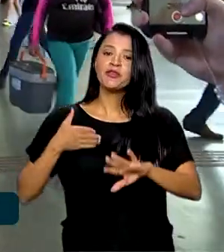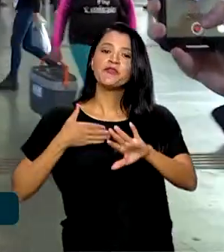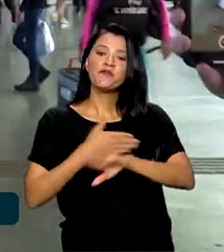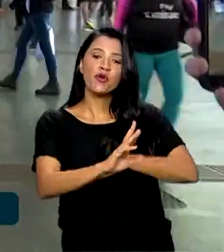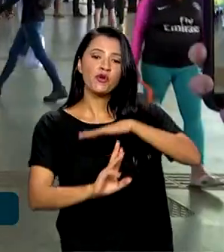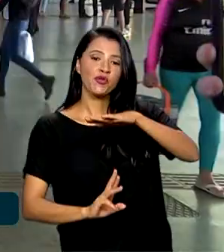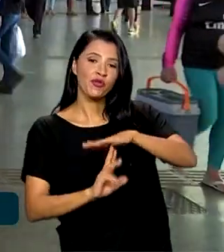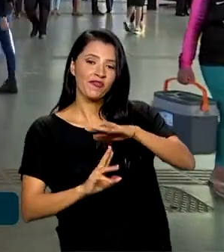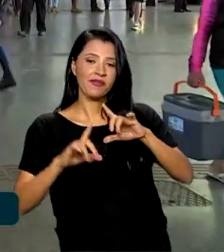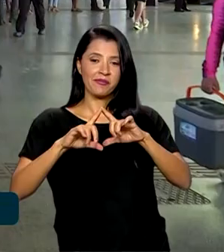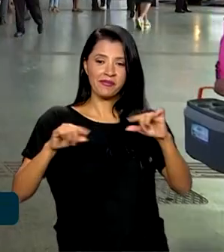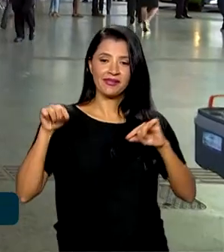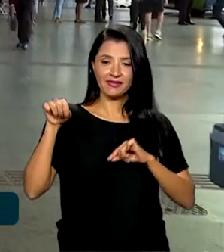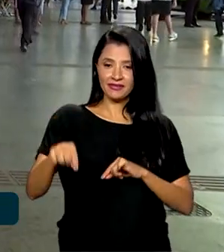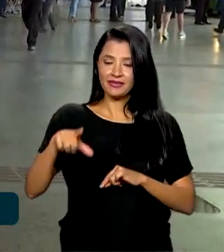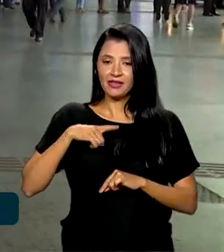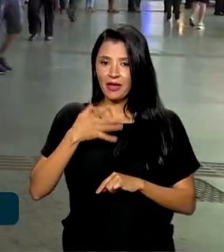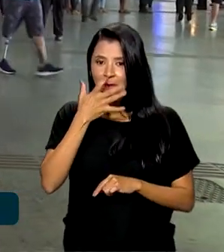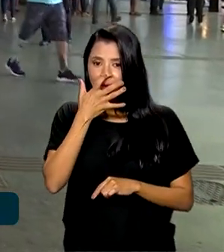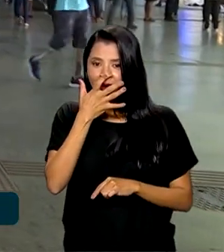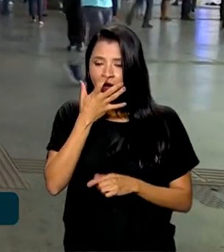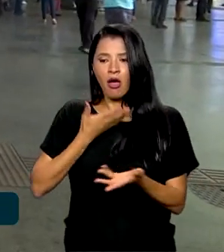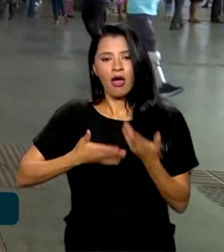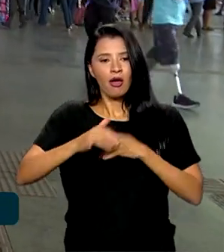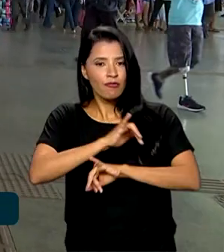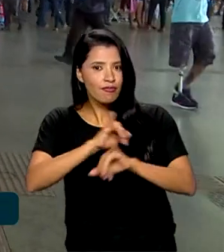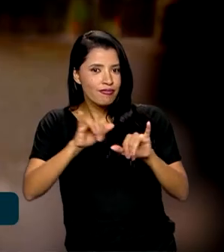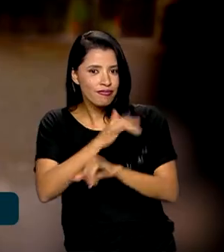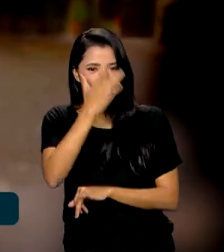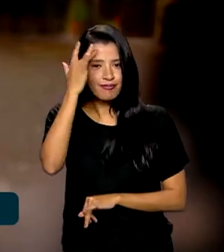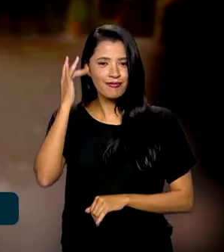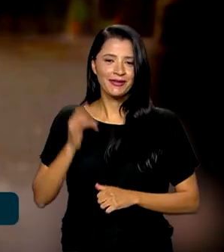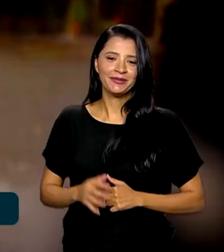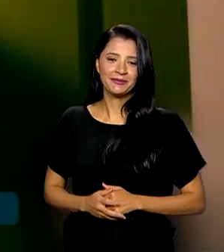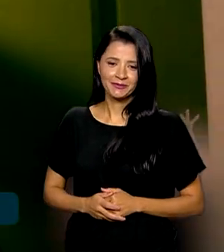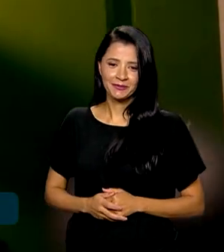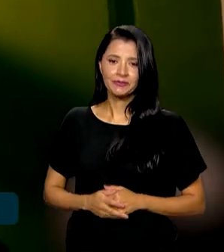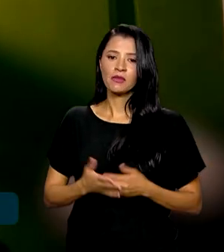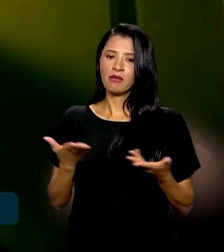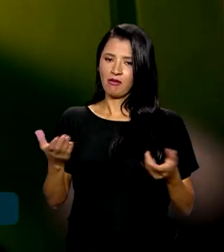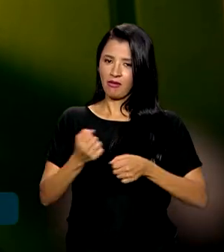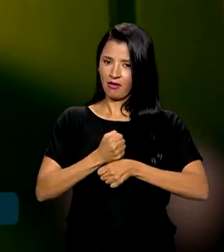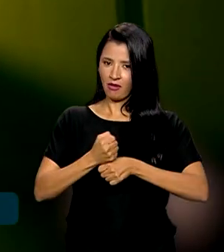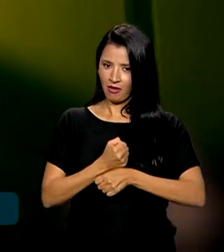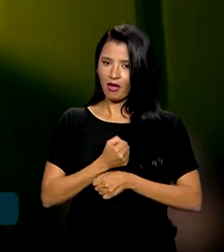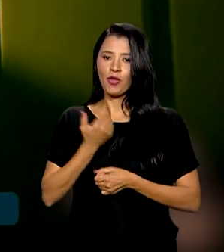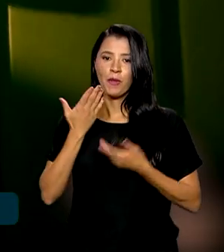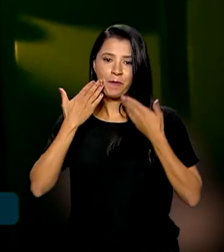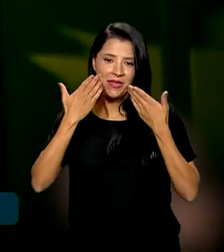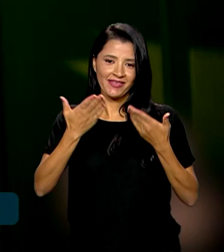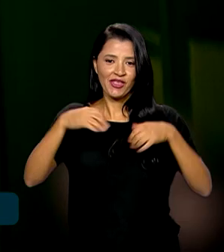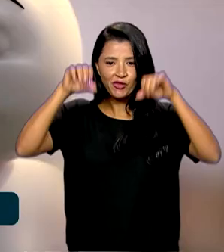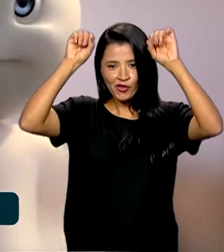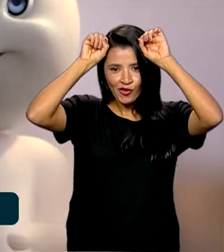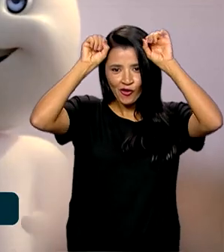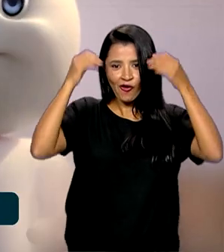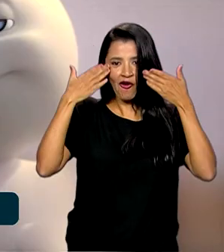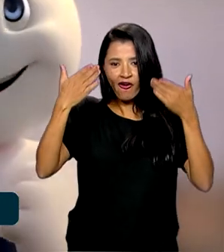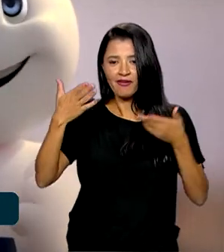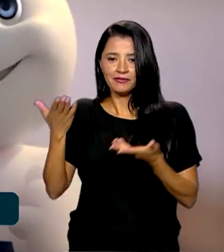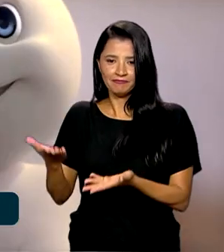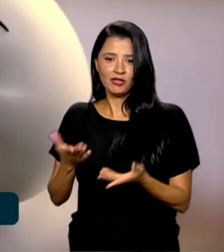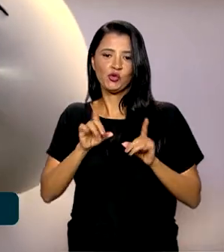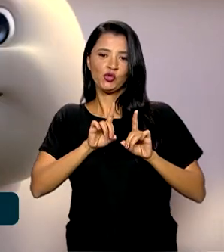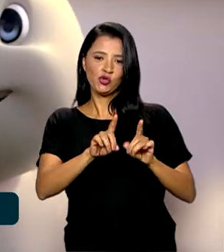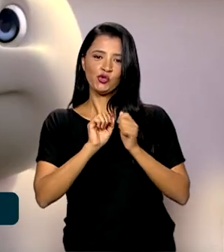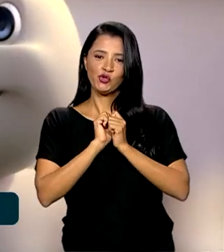rodoviária de Brasília para conscientizar as pessoas. E este ano, a apresentadora Xuxa se une a